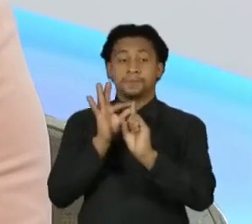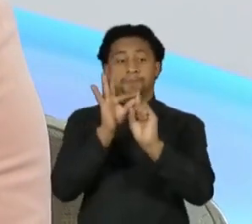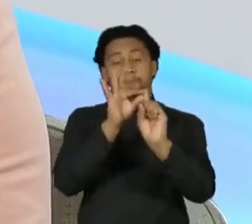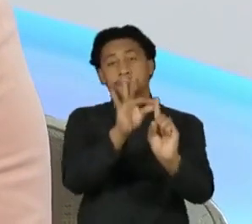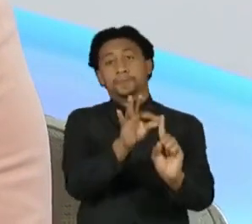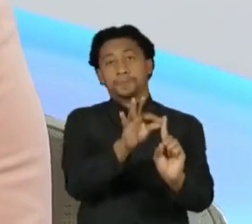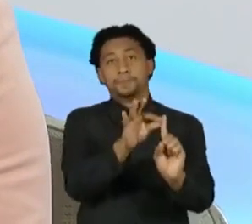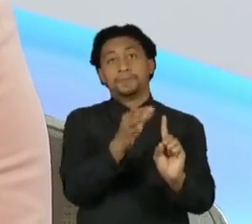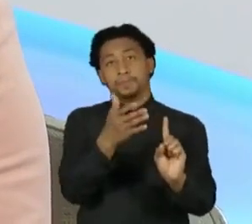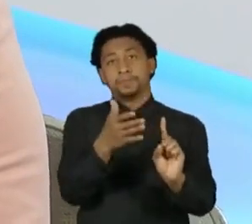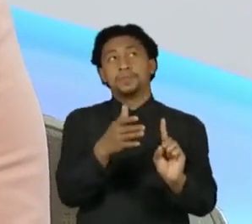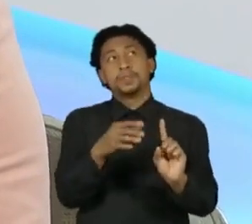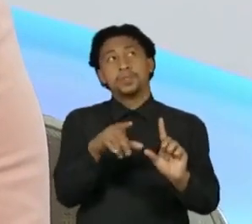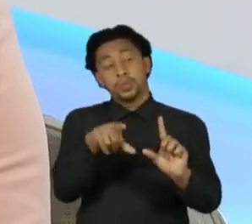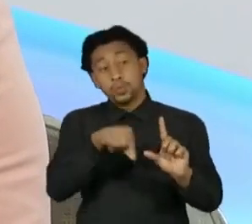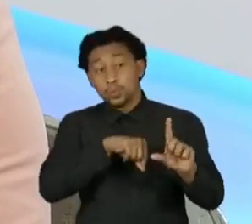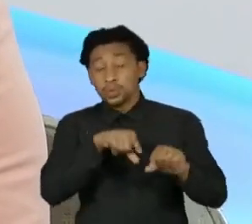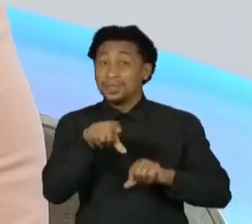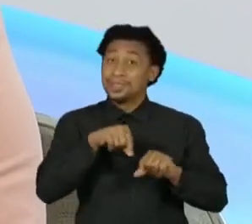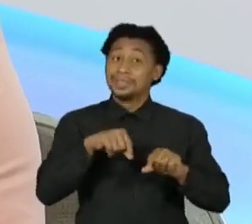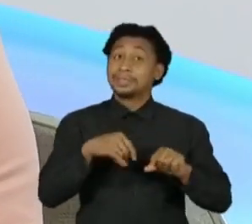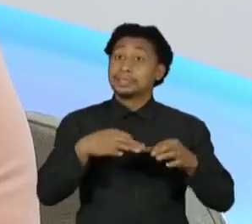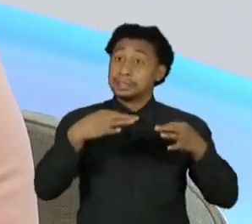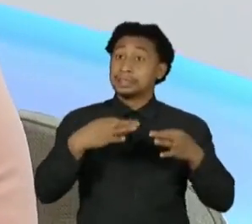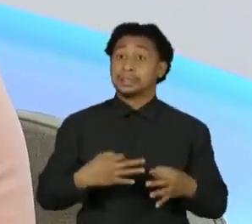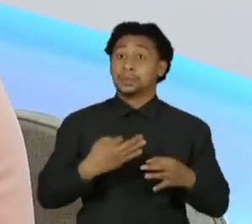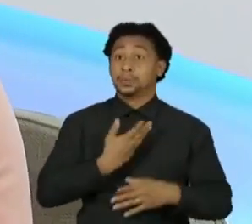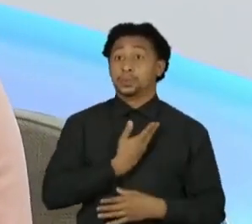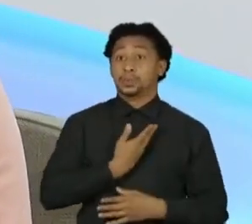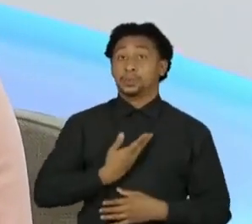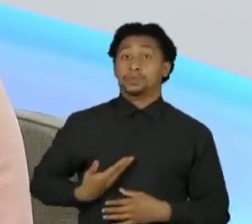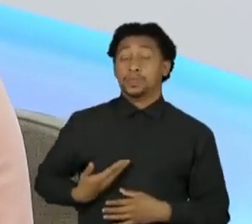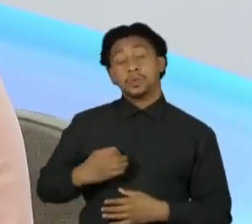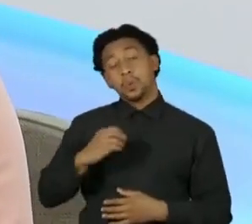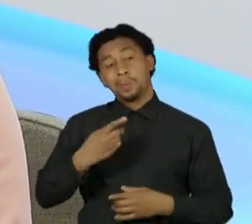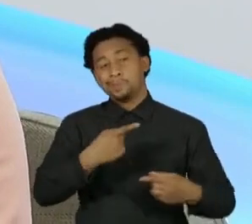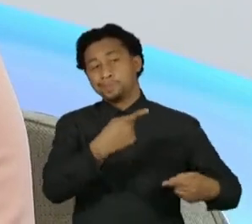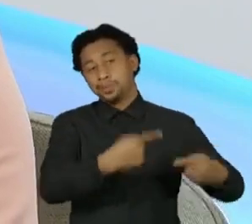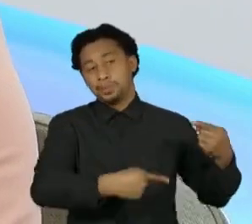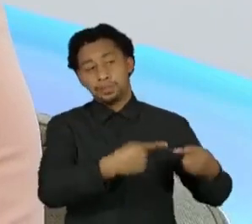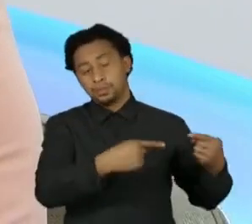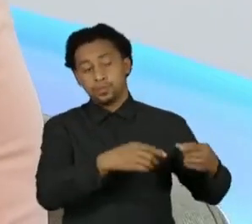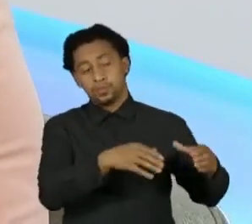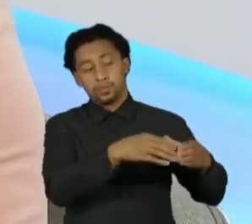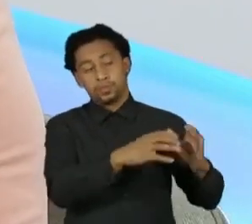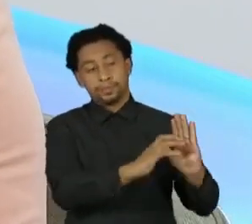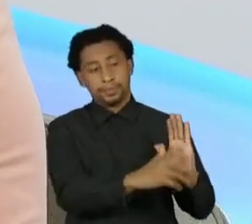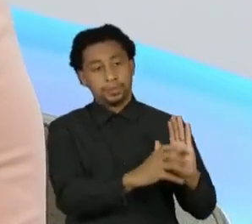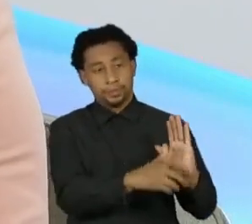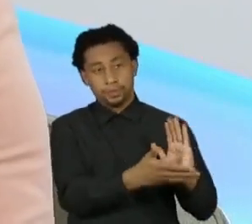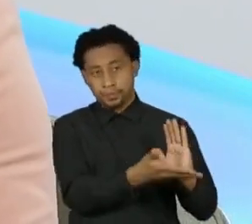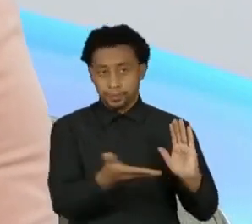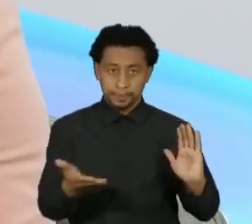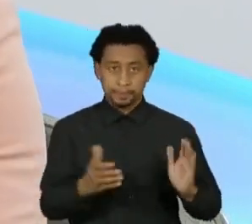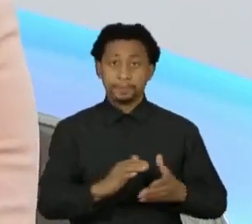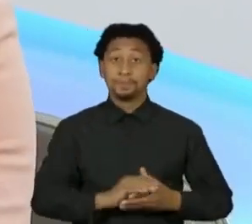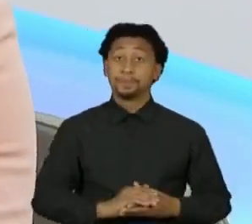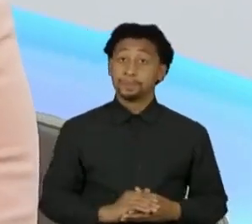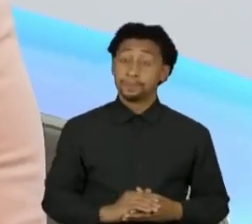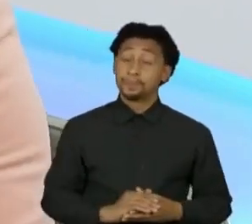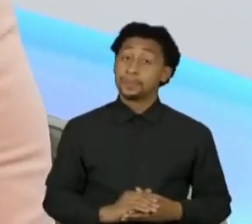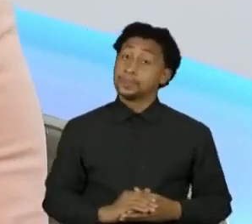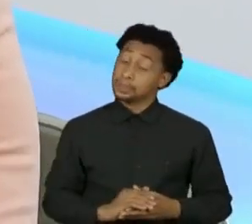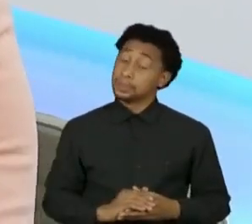escolha exclusivamente governamental ou político-partidária. E isso me parece importante de